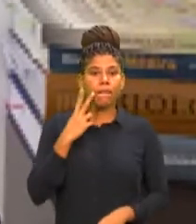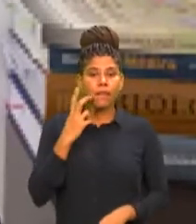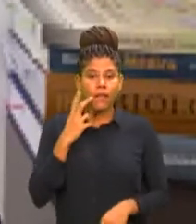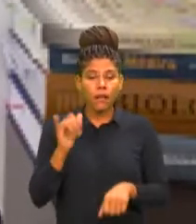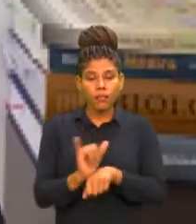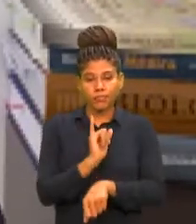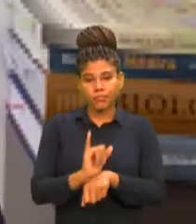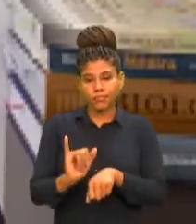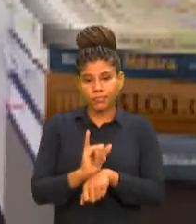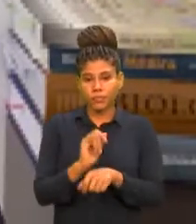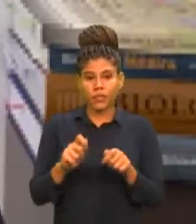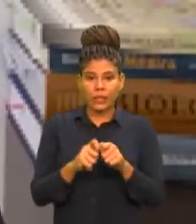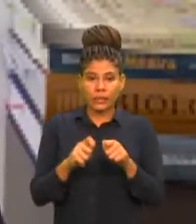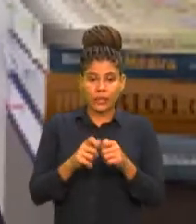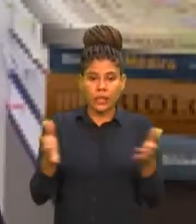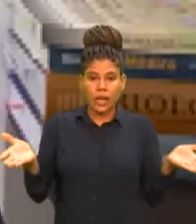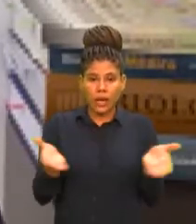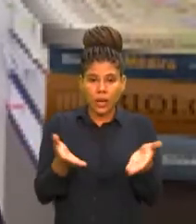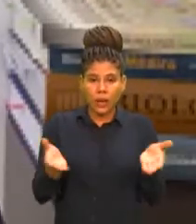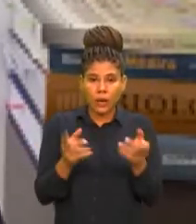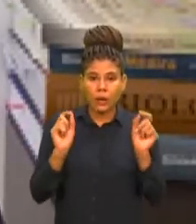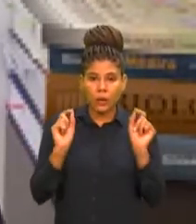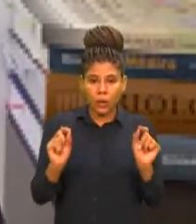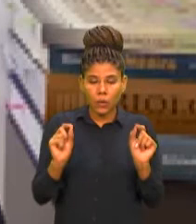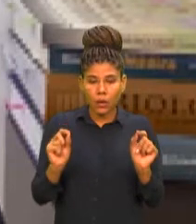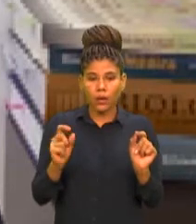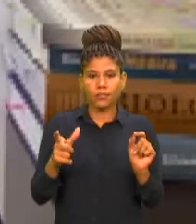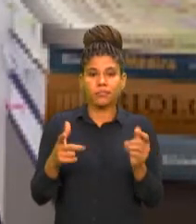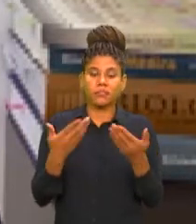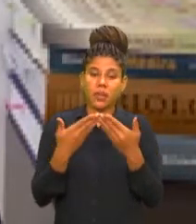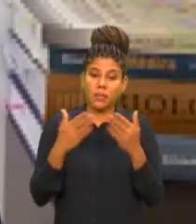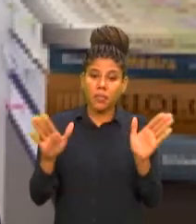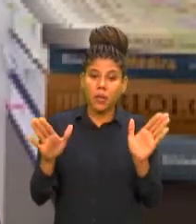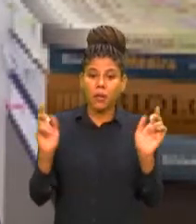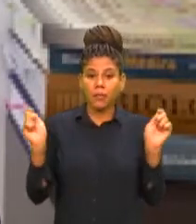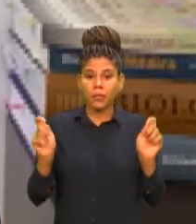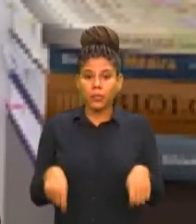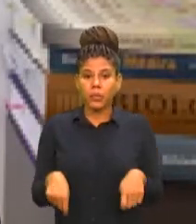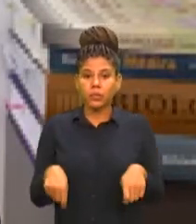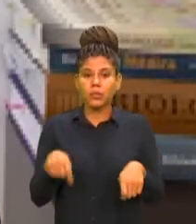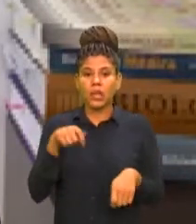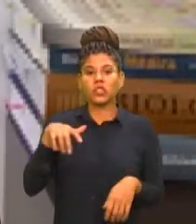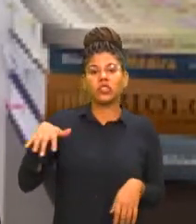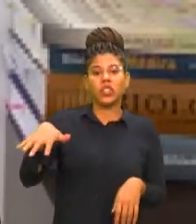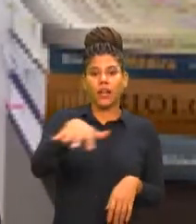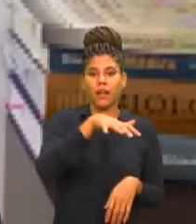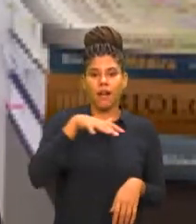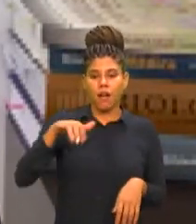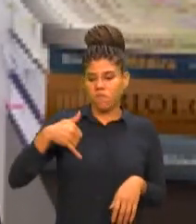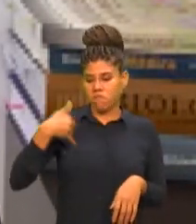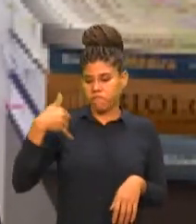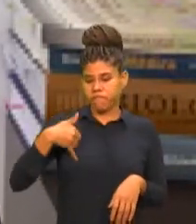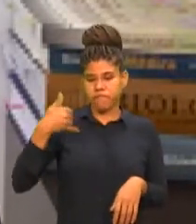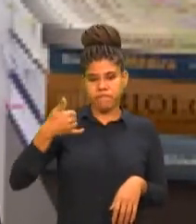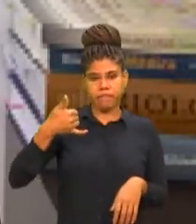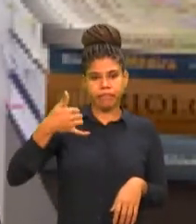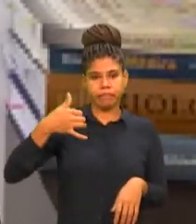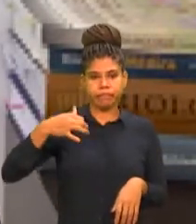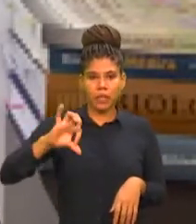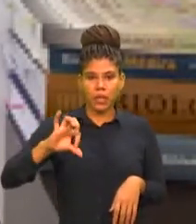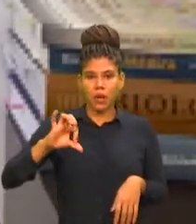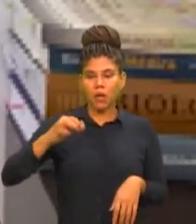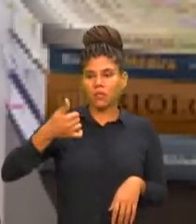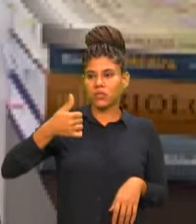importante agora que se abriu a possibilidade do público geral tomar as vacinas, que essas pessoas